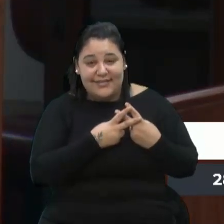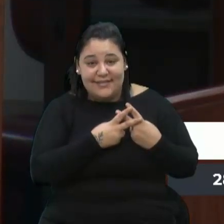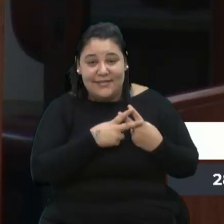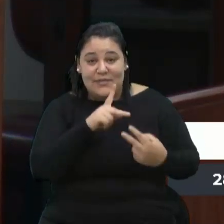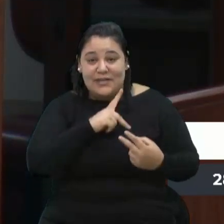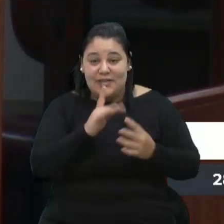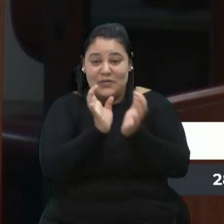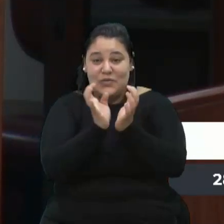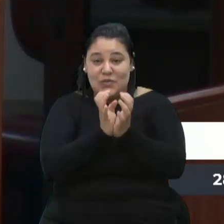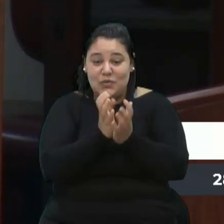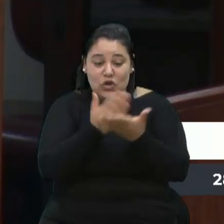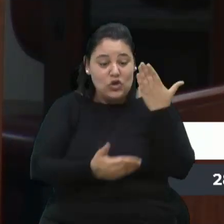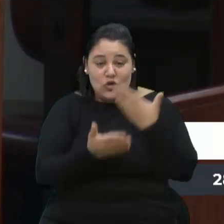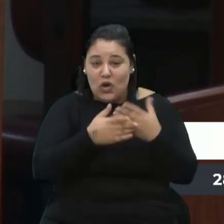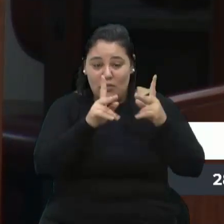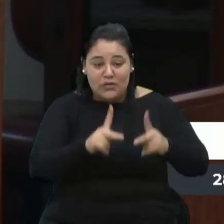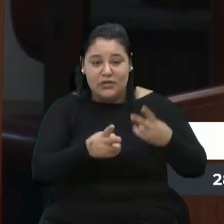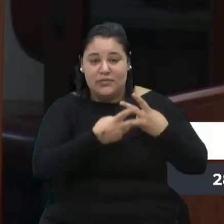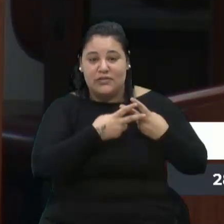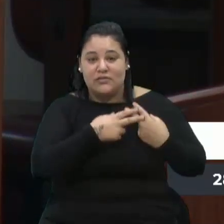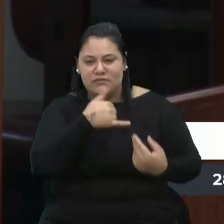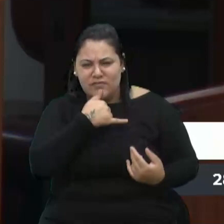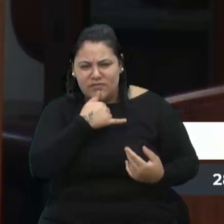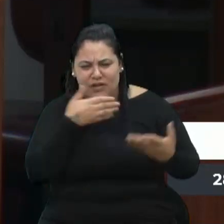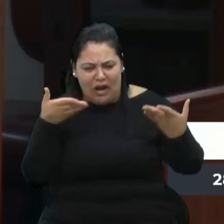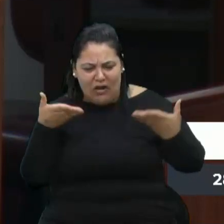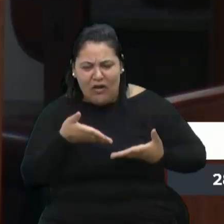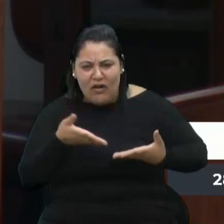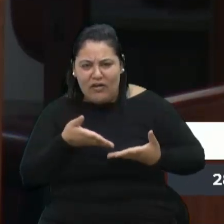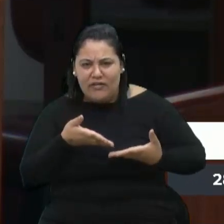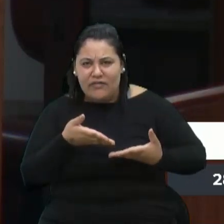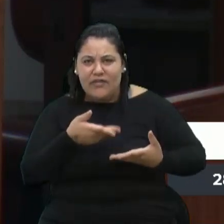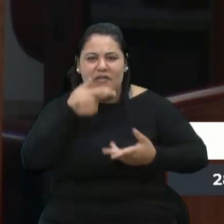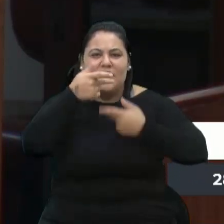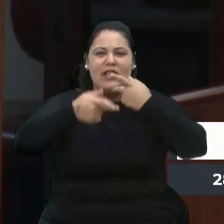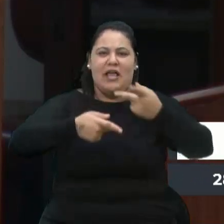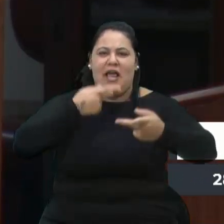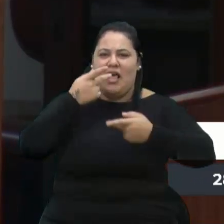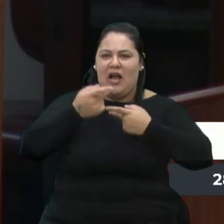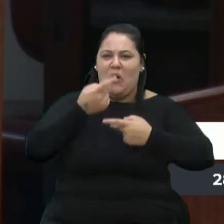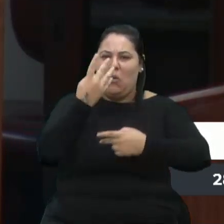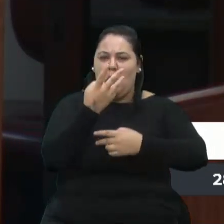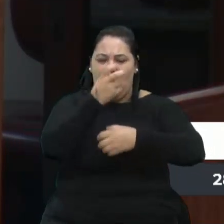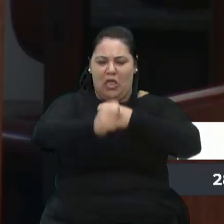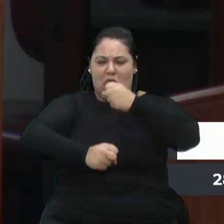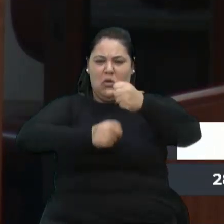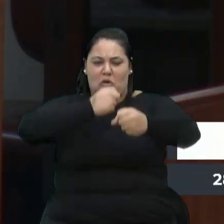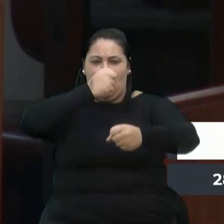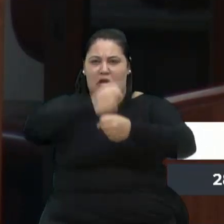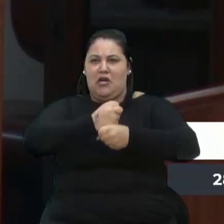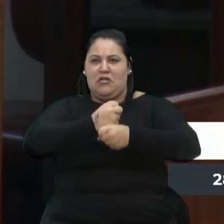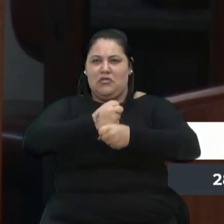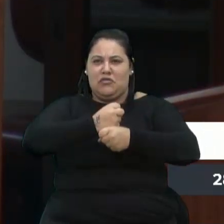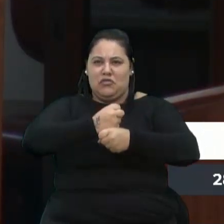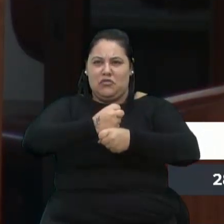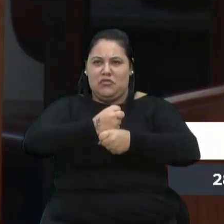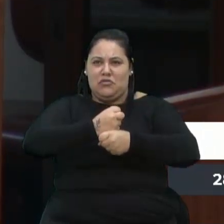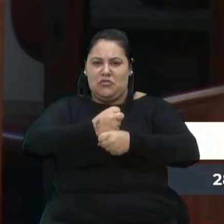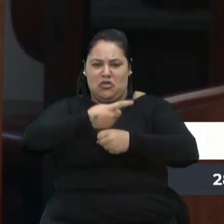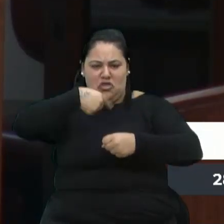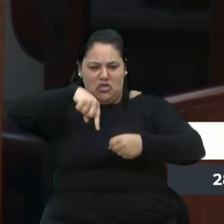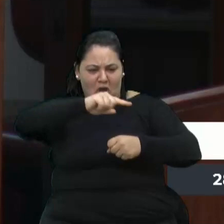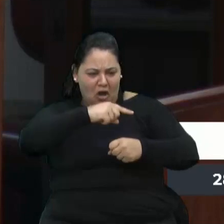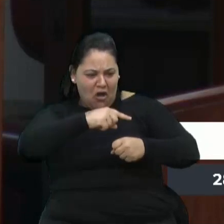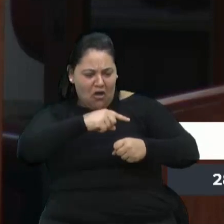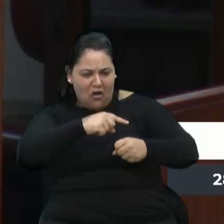preso. E infelizmente agora vem com o discurso que em 4 anos nós acabamos com o país.